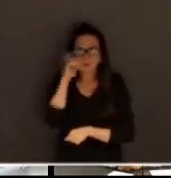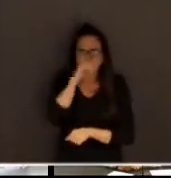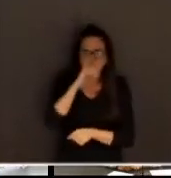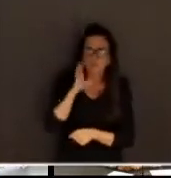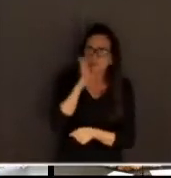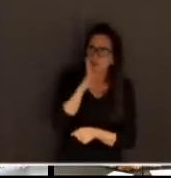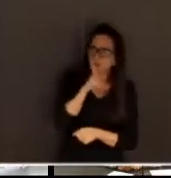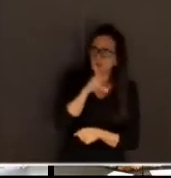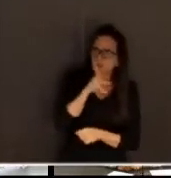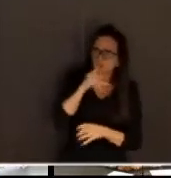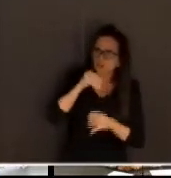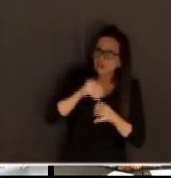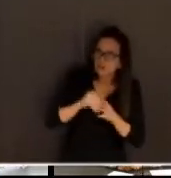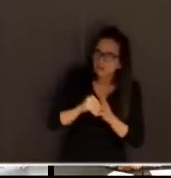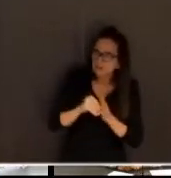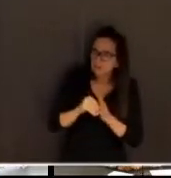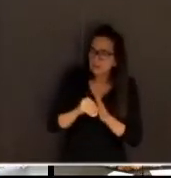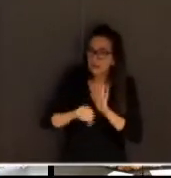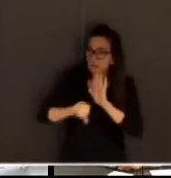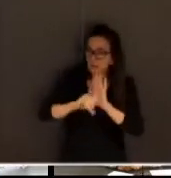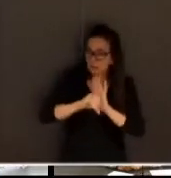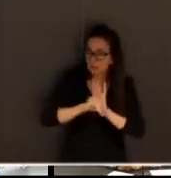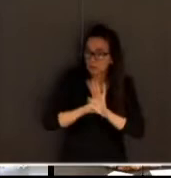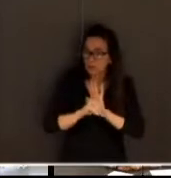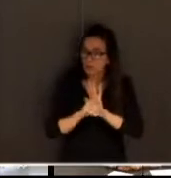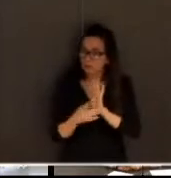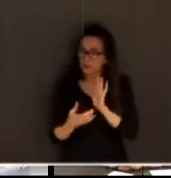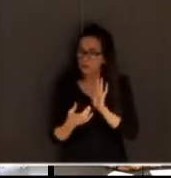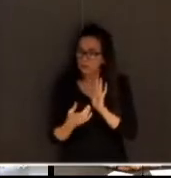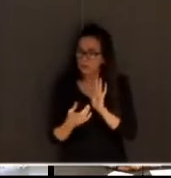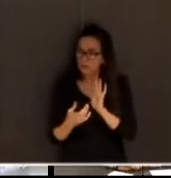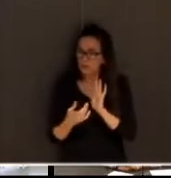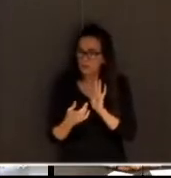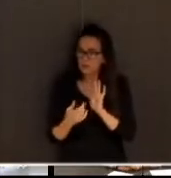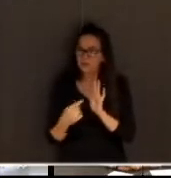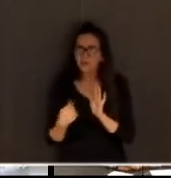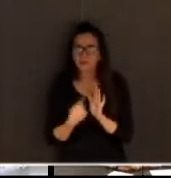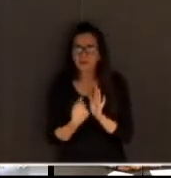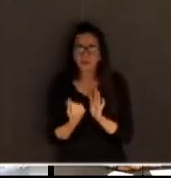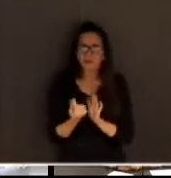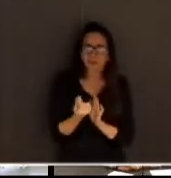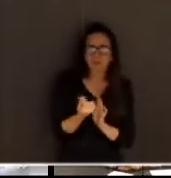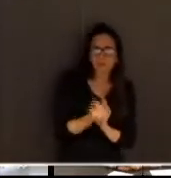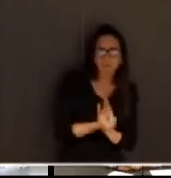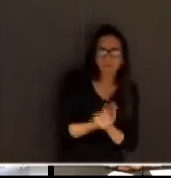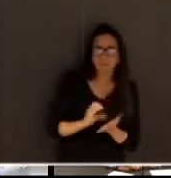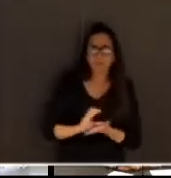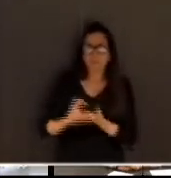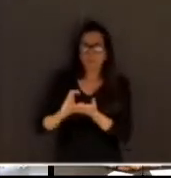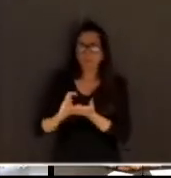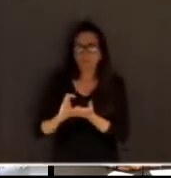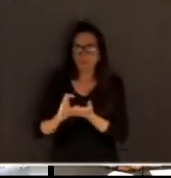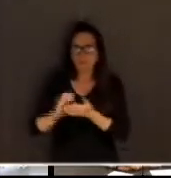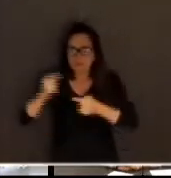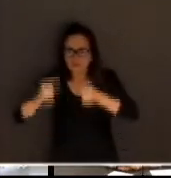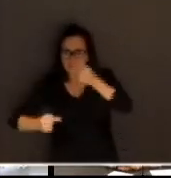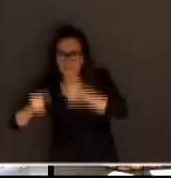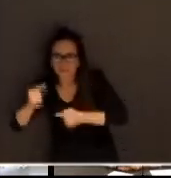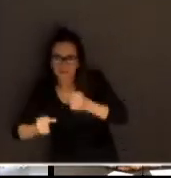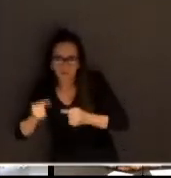E, dentro dessa situação, você ainda tem infinitos recursos, discussões e questionamentos, você avalia